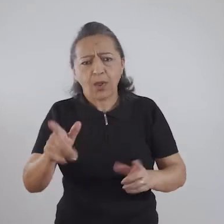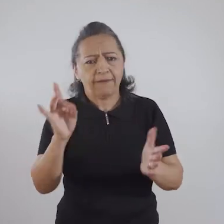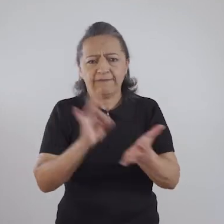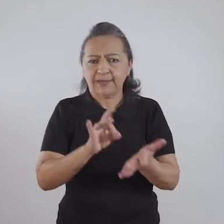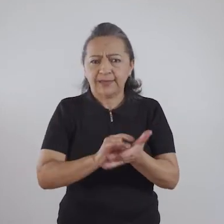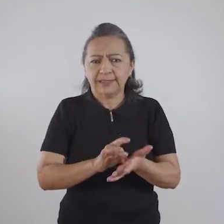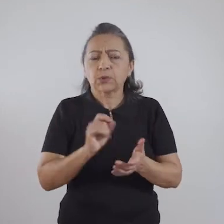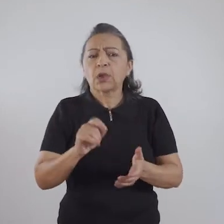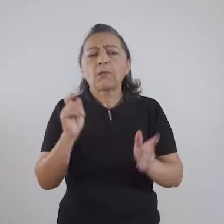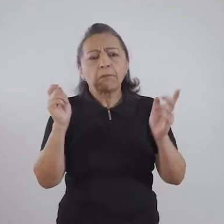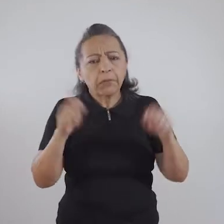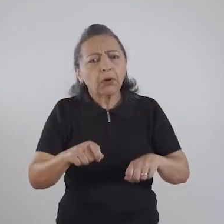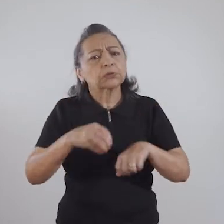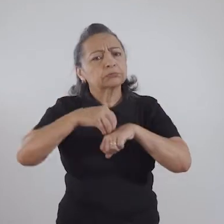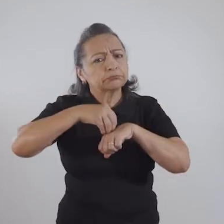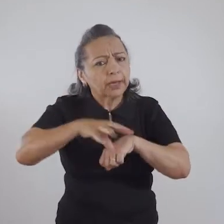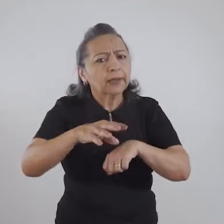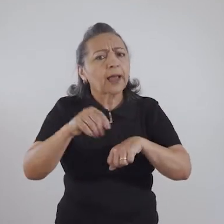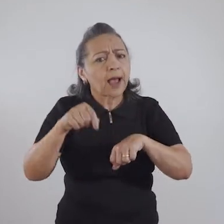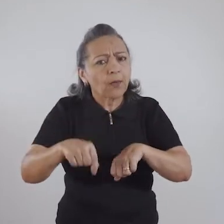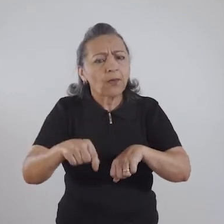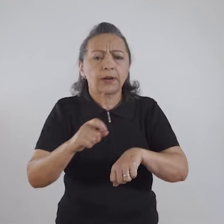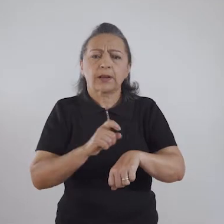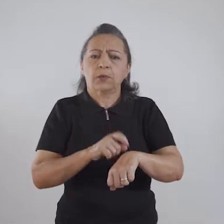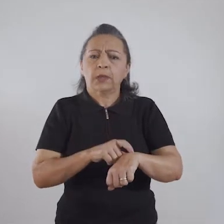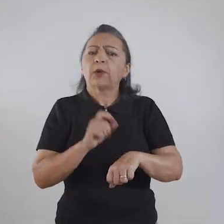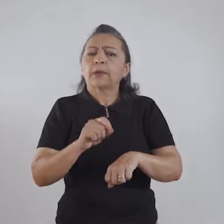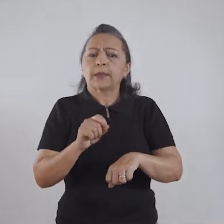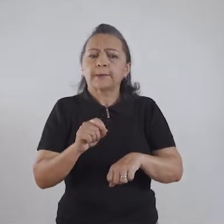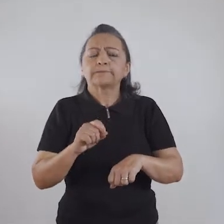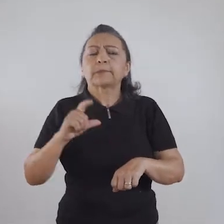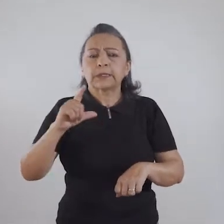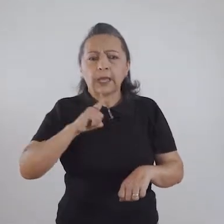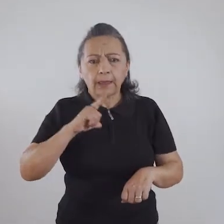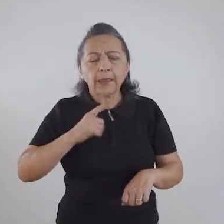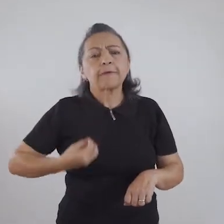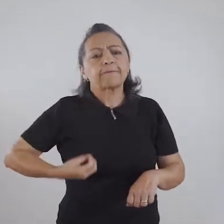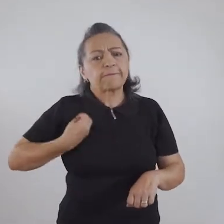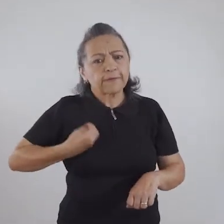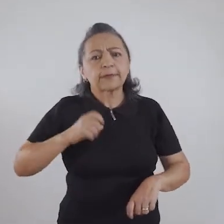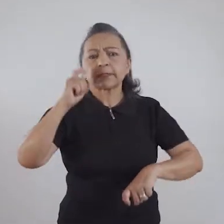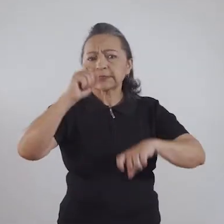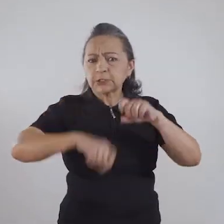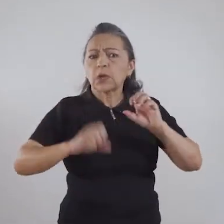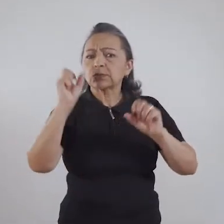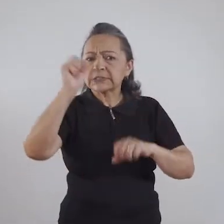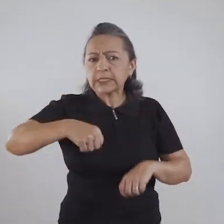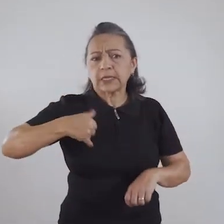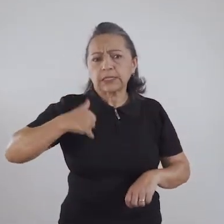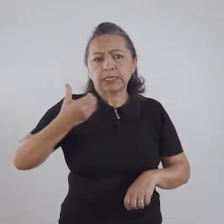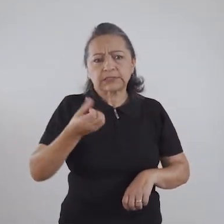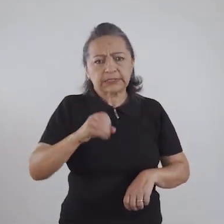dizer para vocês de início de conversa é que existe vida sexual após os 60 anos. Sim, a